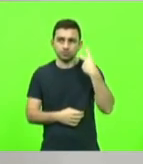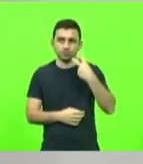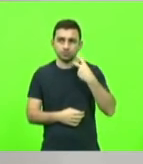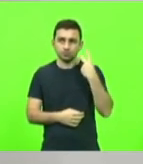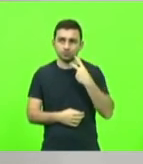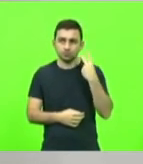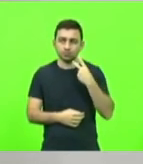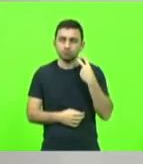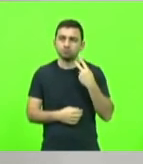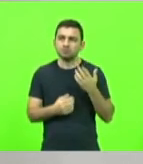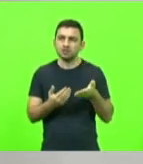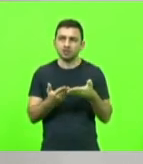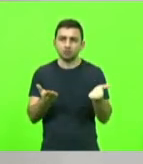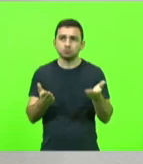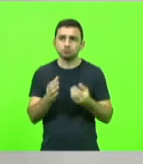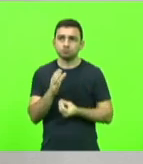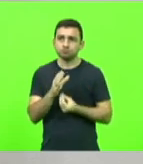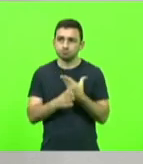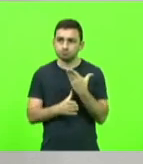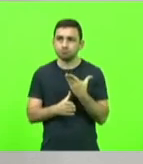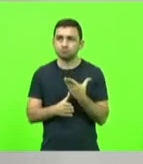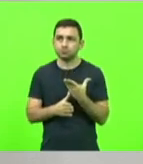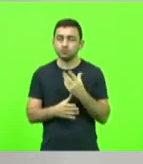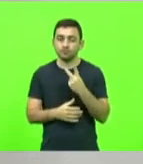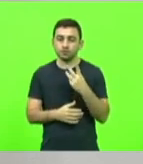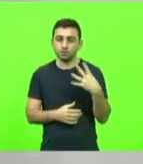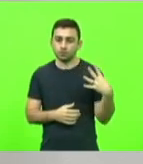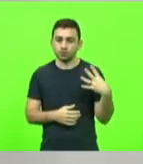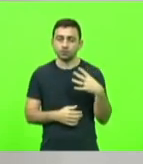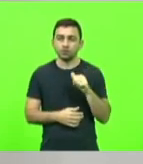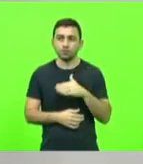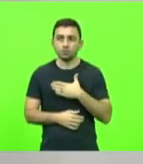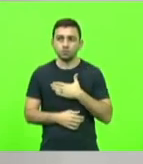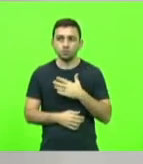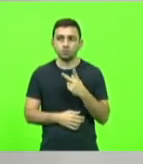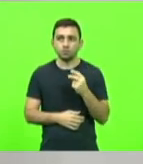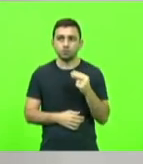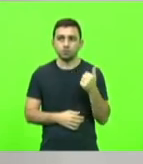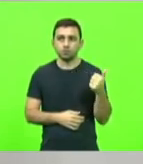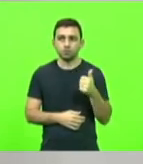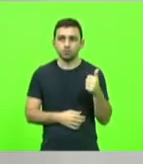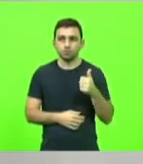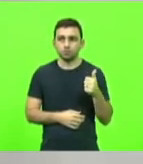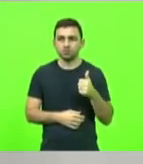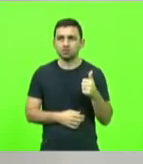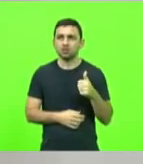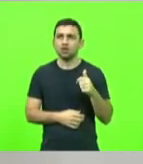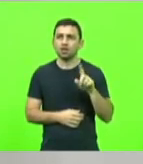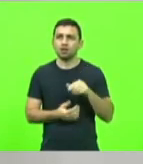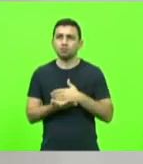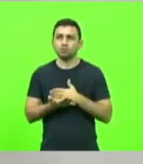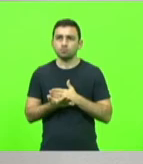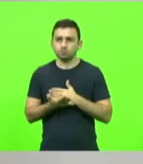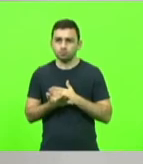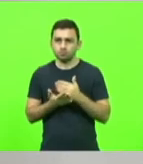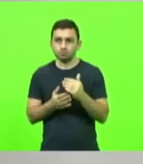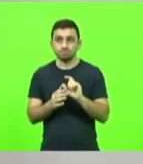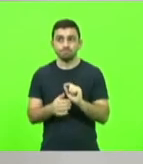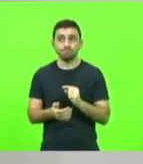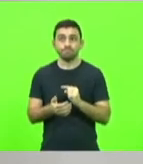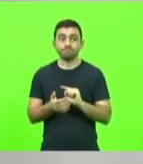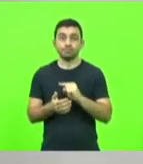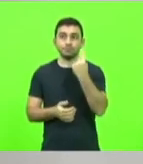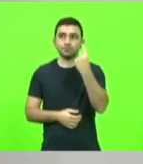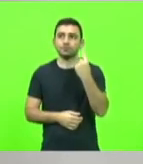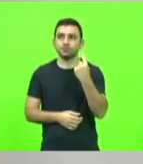Itapocu, foi instituída no dia 24 de agosto de 2011. Foi uma iniciativa pioneira no Brasil,